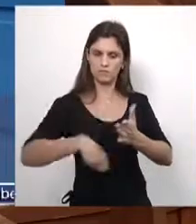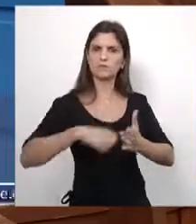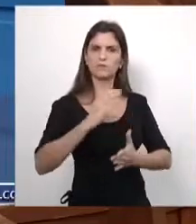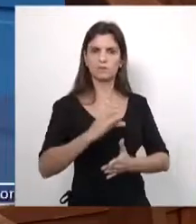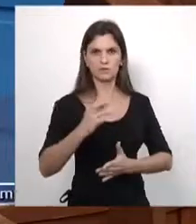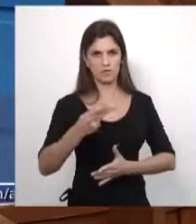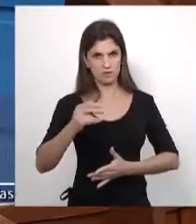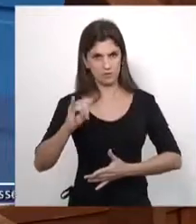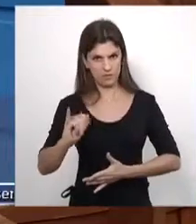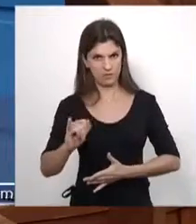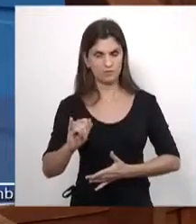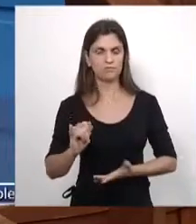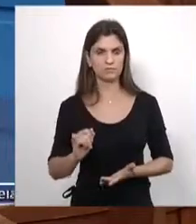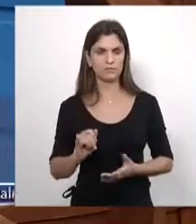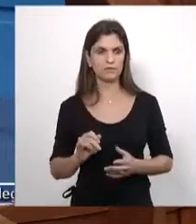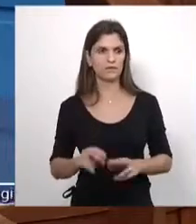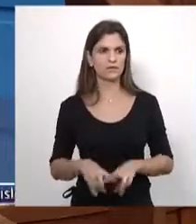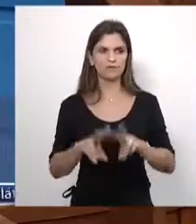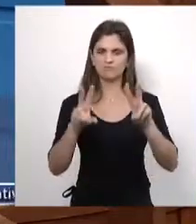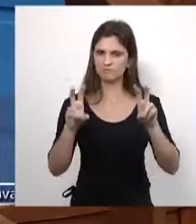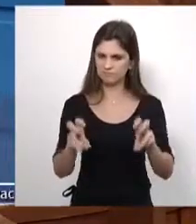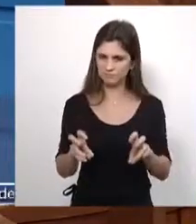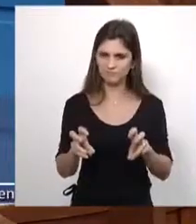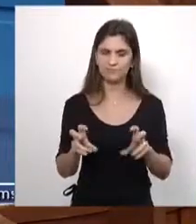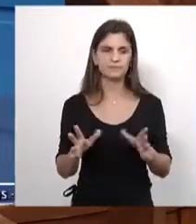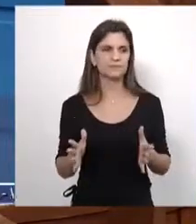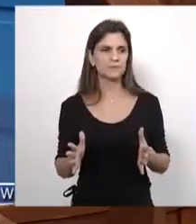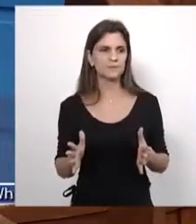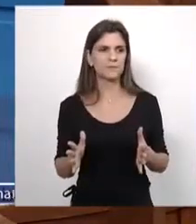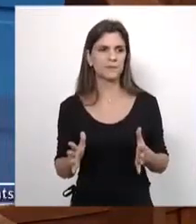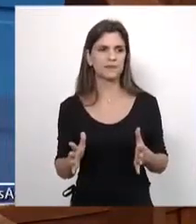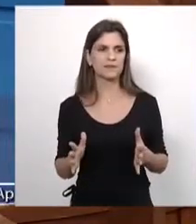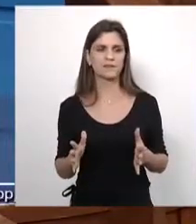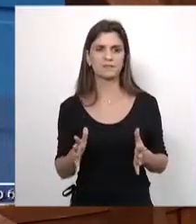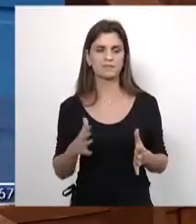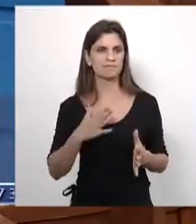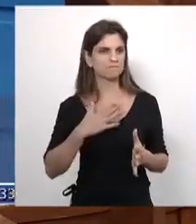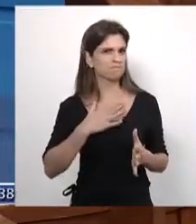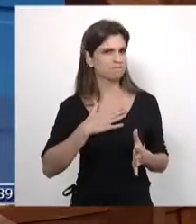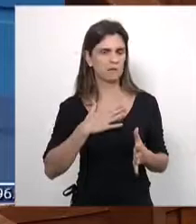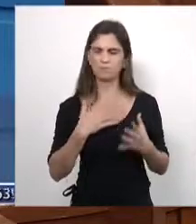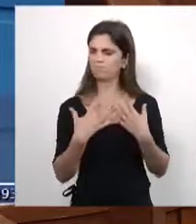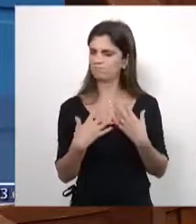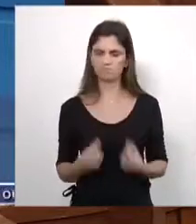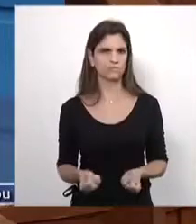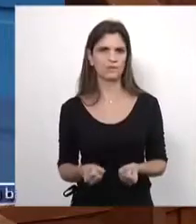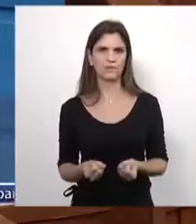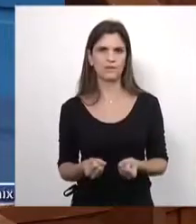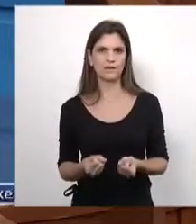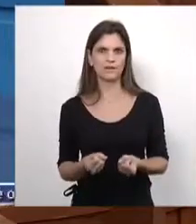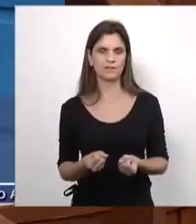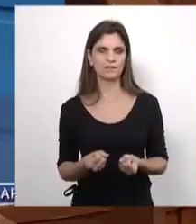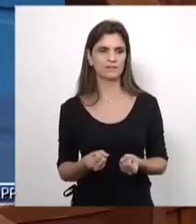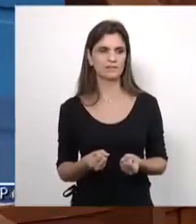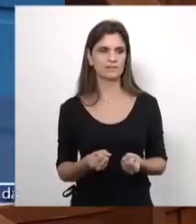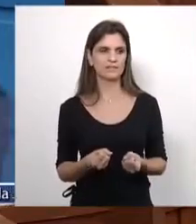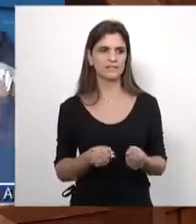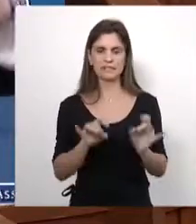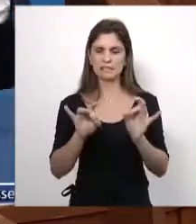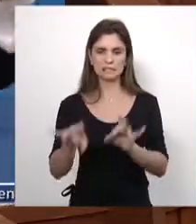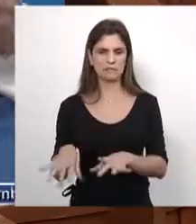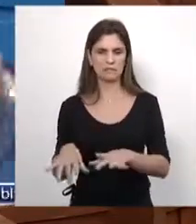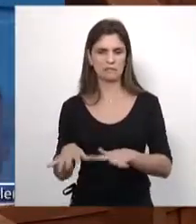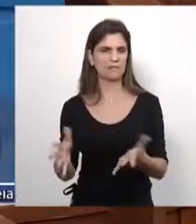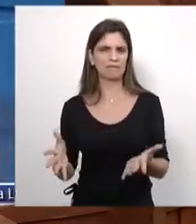Essas são as questões que eu vim aqui com muita claridade. Agora, não aceito ser jogado com a